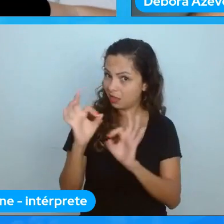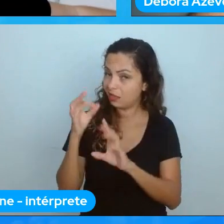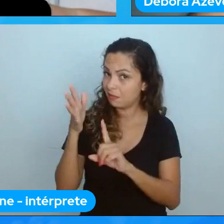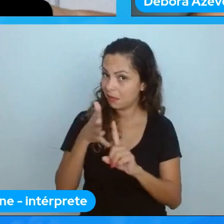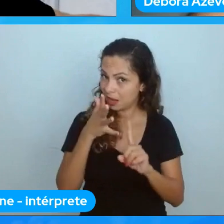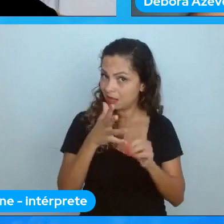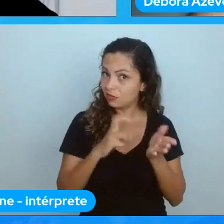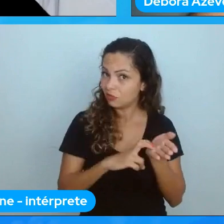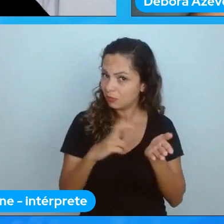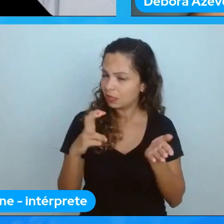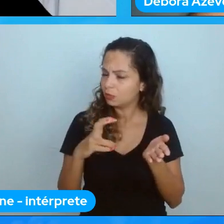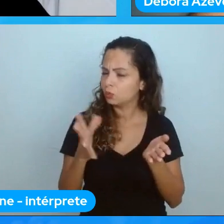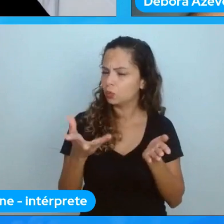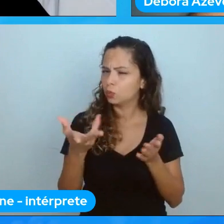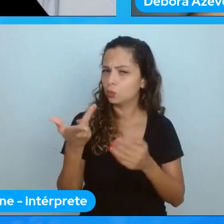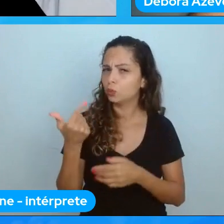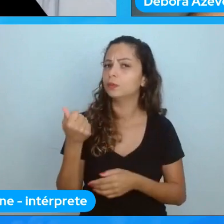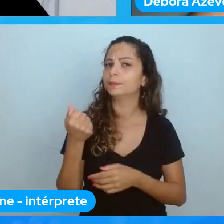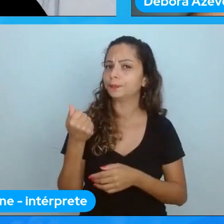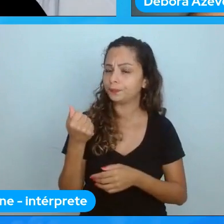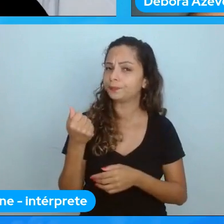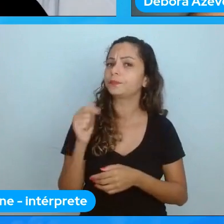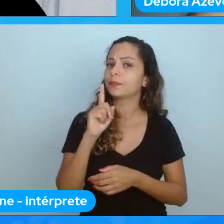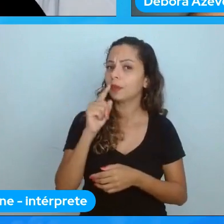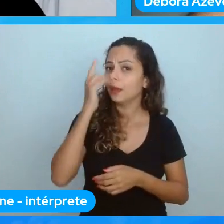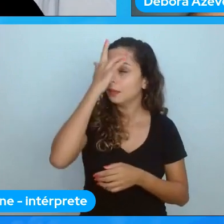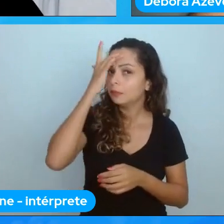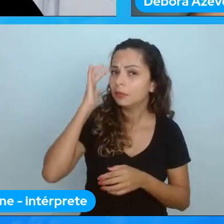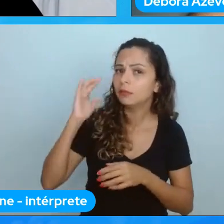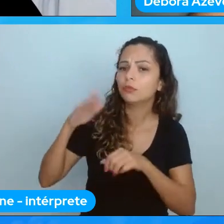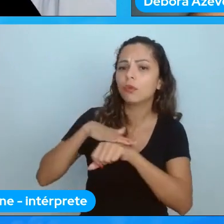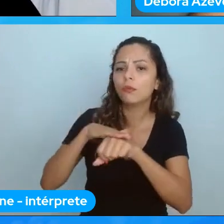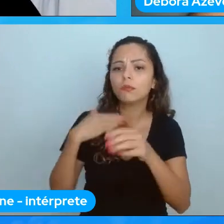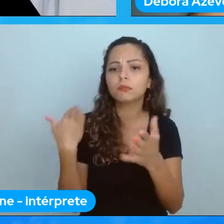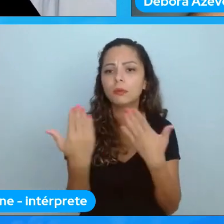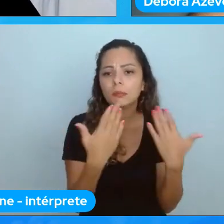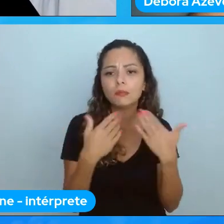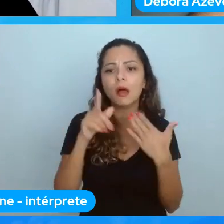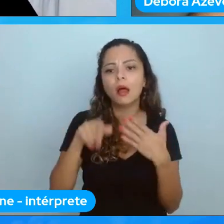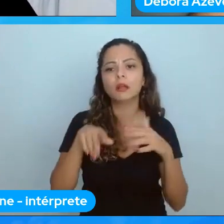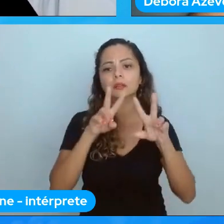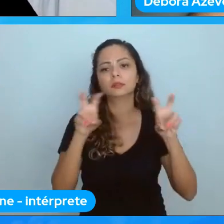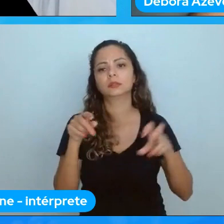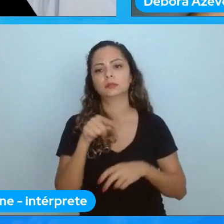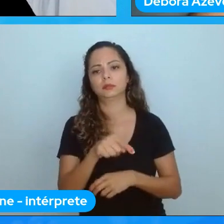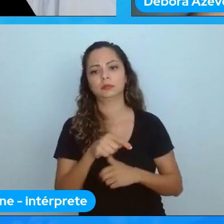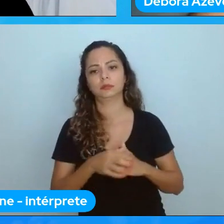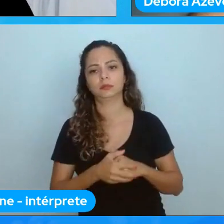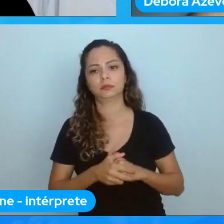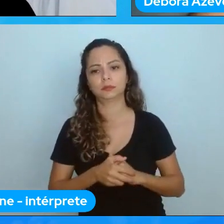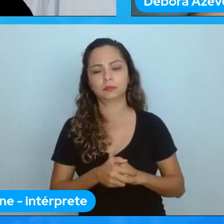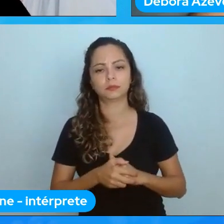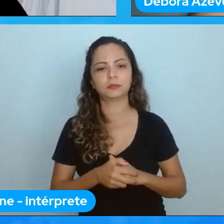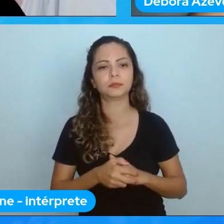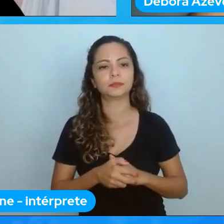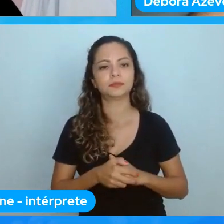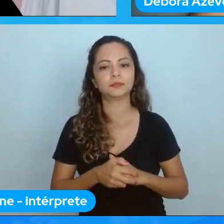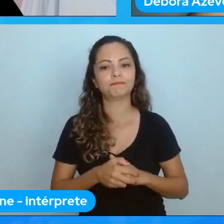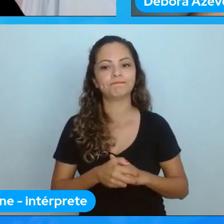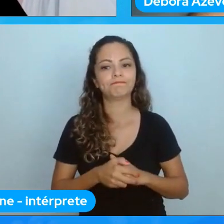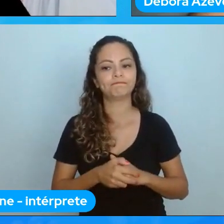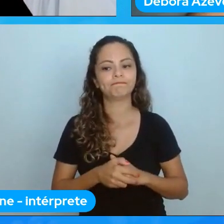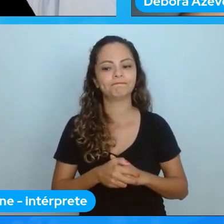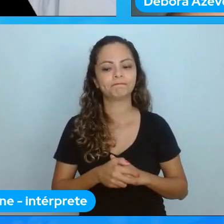muito boa e o pessoal conversou um pouquinho sobre isso mas caramba